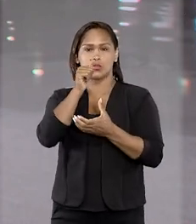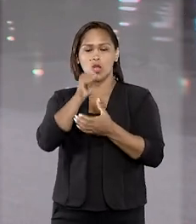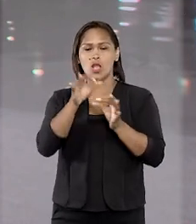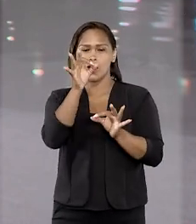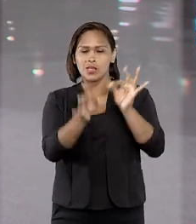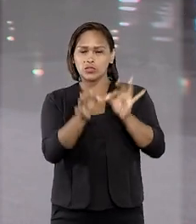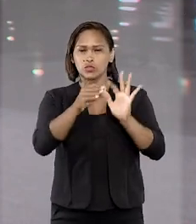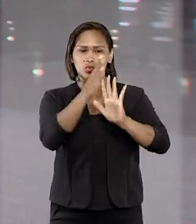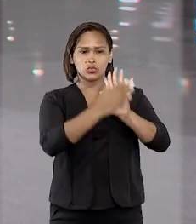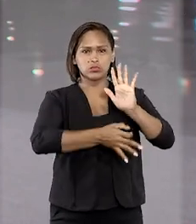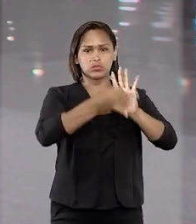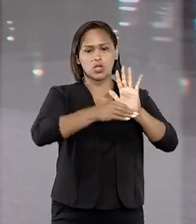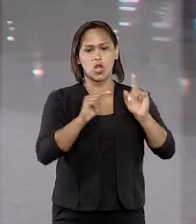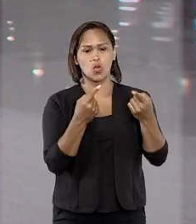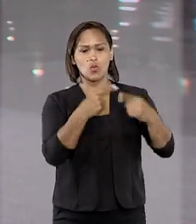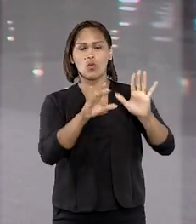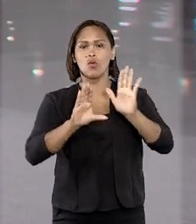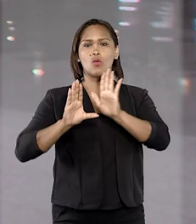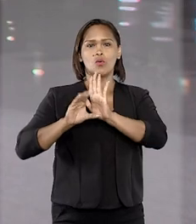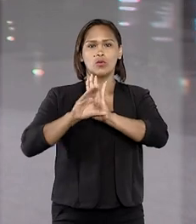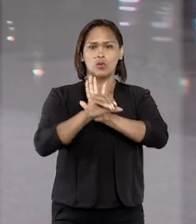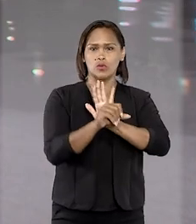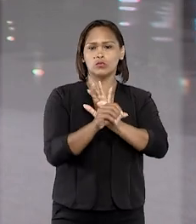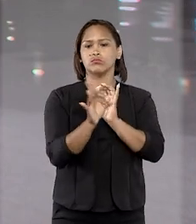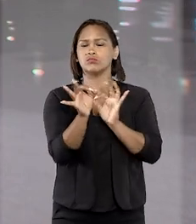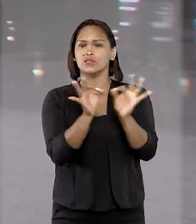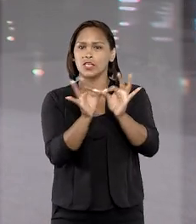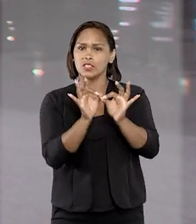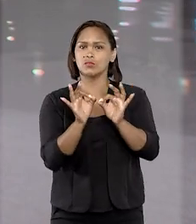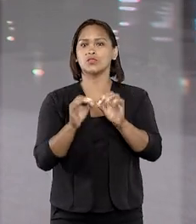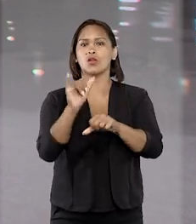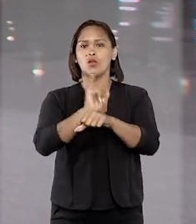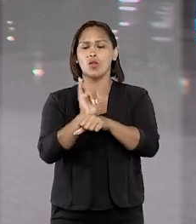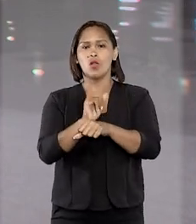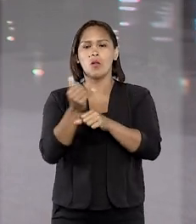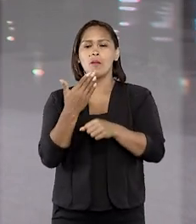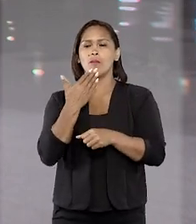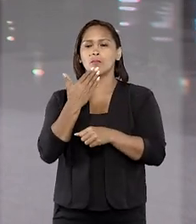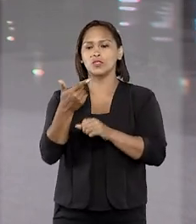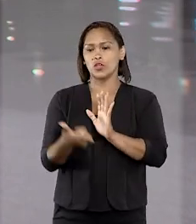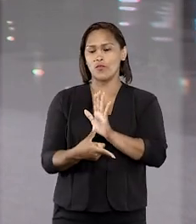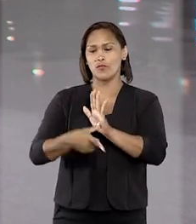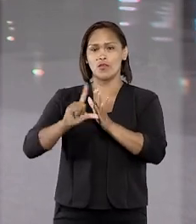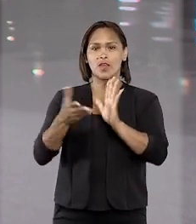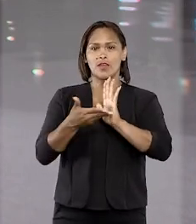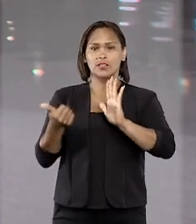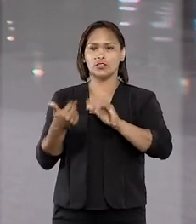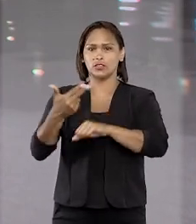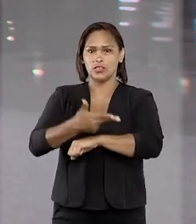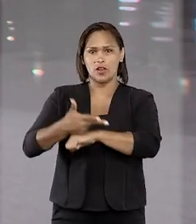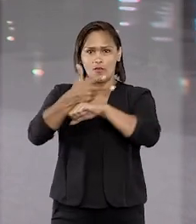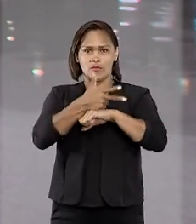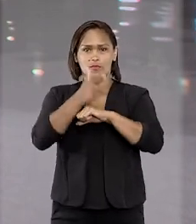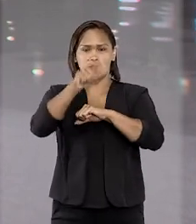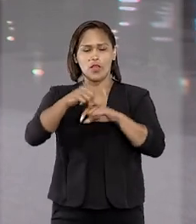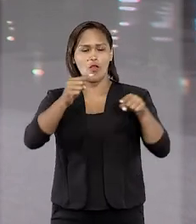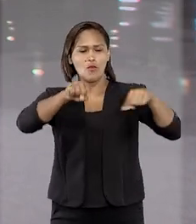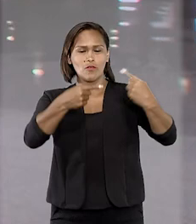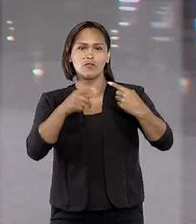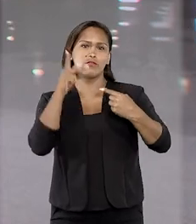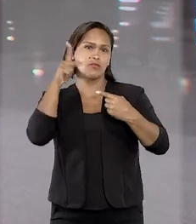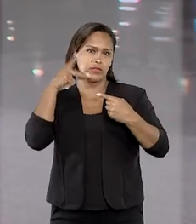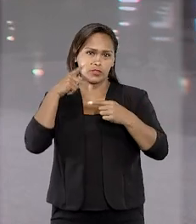Marielle Franco ajuizaram a ação contra o Google que administra o YouTube pedindo a remoção de vídeos ofensivos à vereadora,